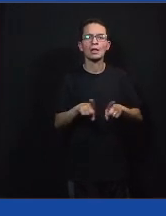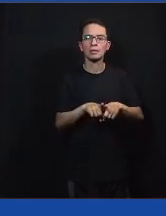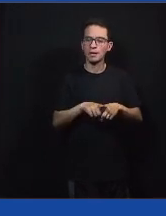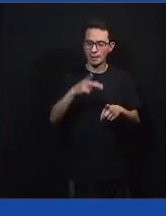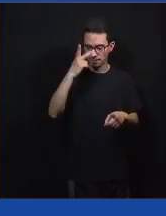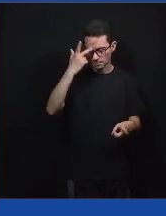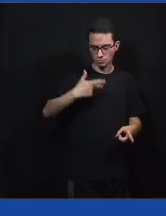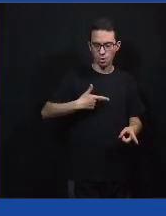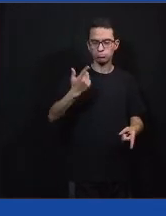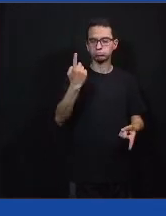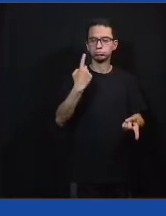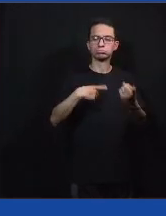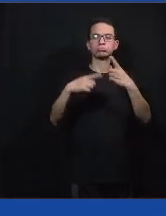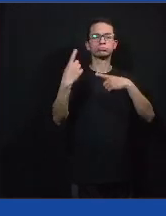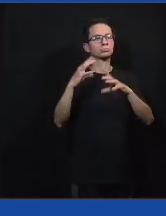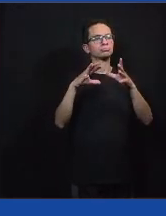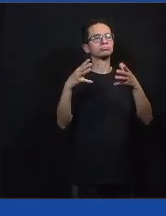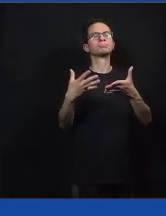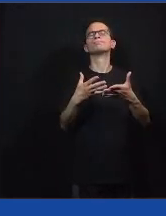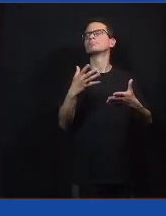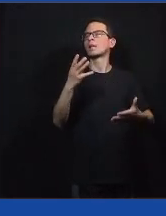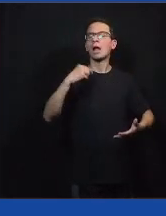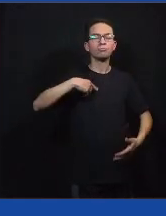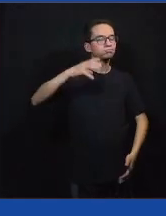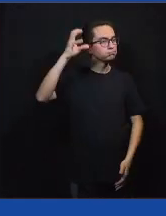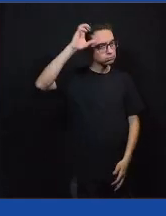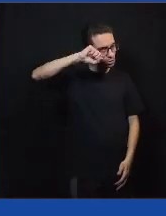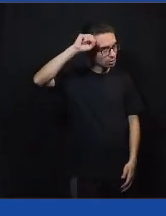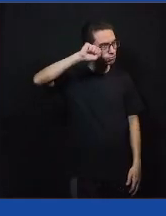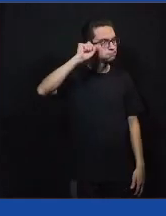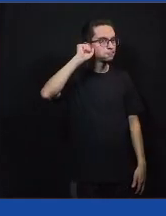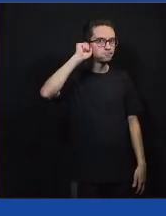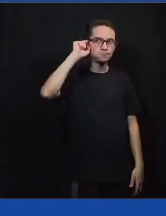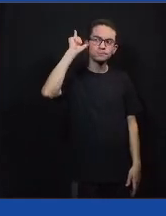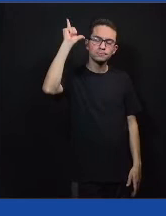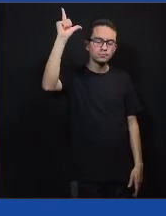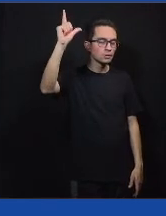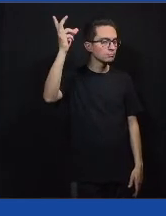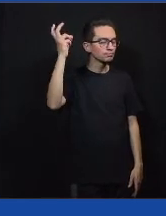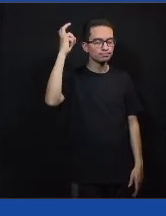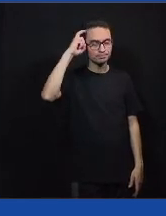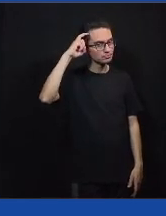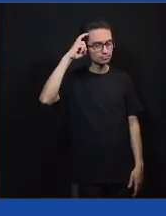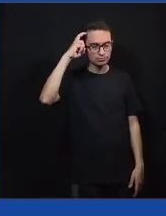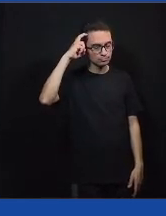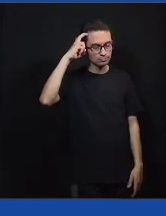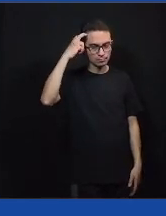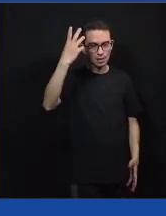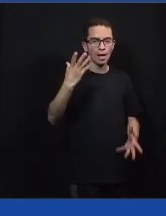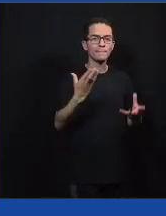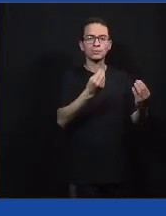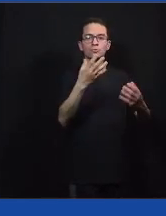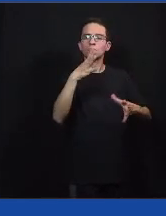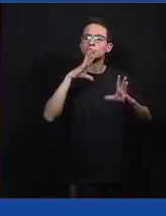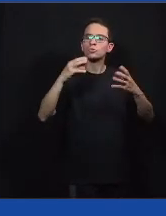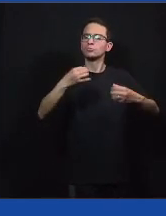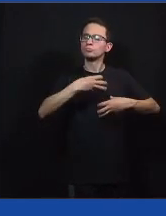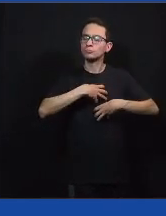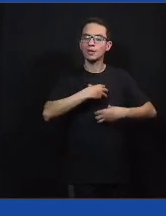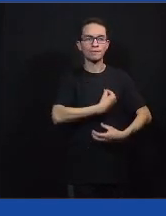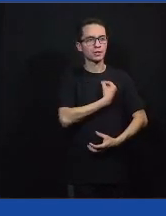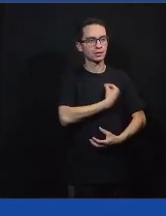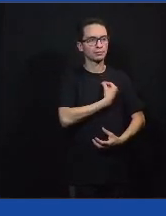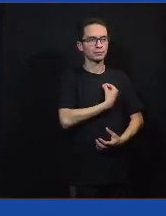coletiva. Eu aprendi demais, aprendi sobre política, eu aprendi sobre amizade, eu aprendi em vários âmbitos da minha vida. E tem uma coisa que o